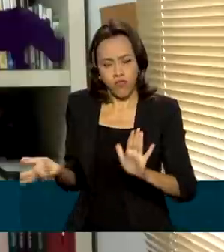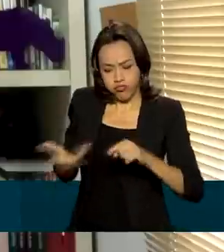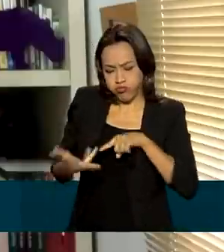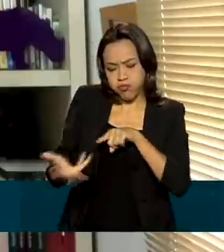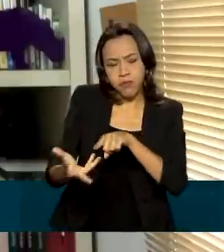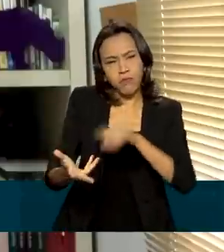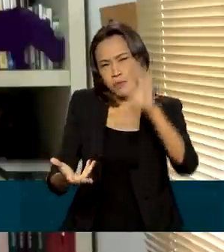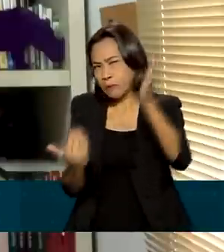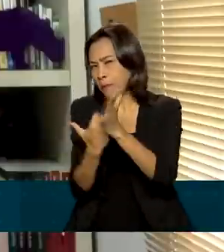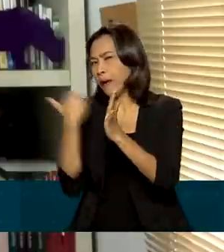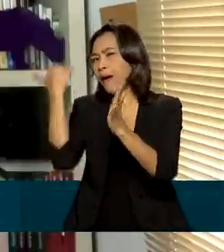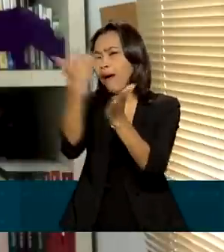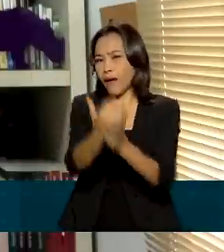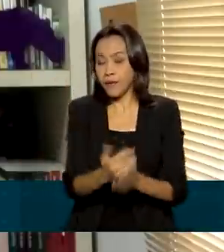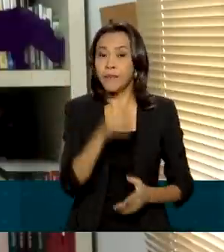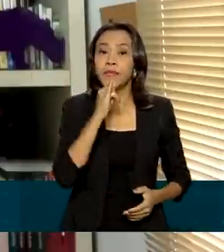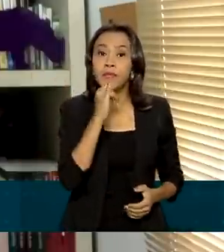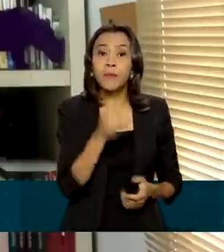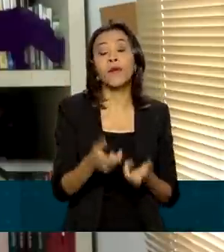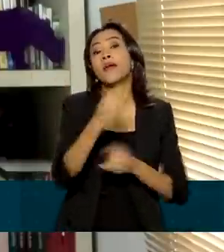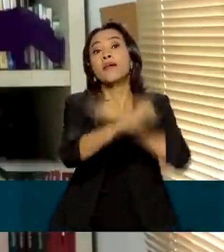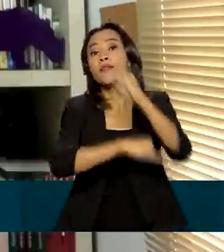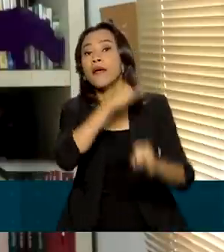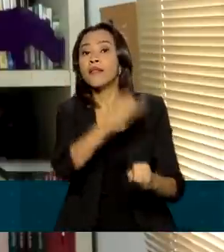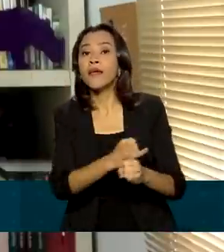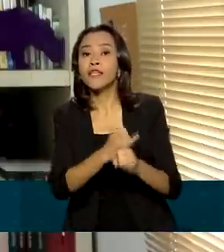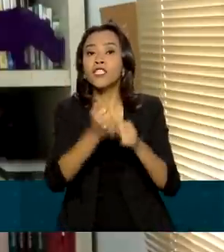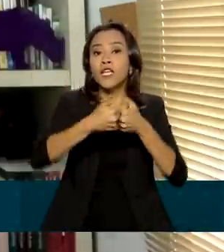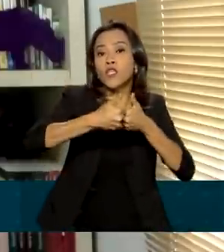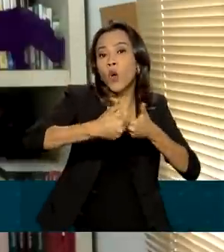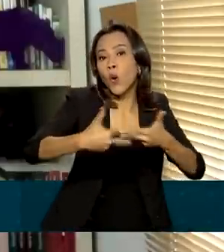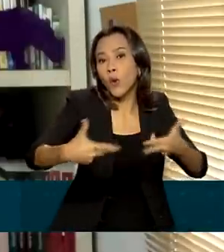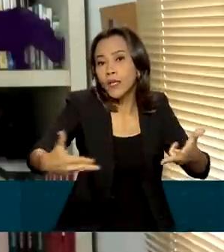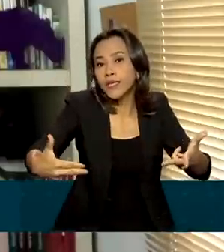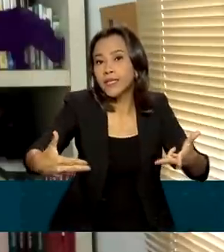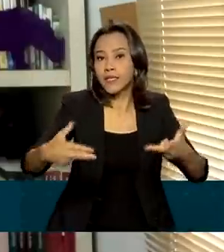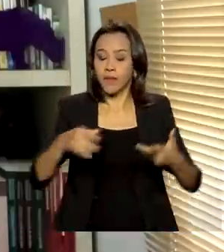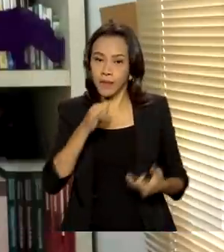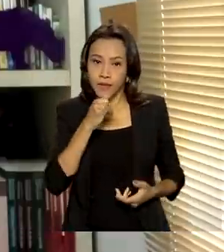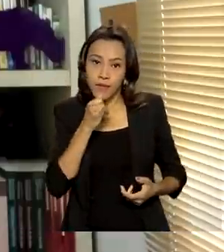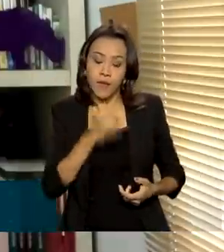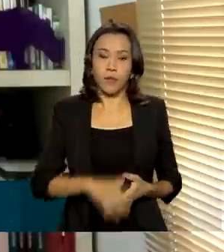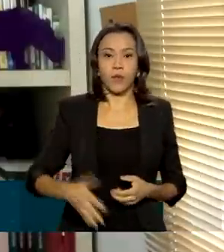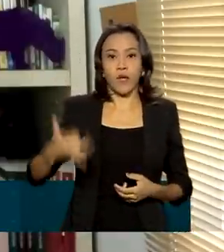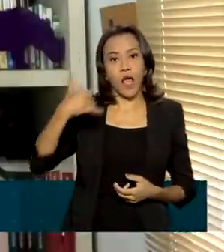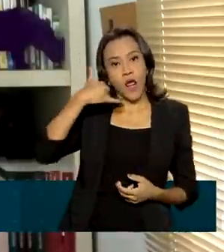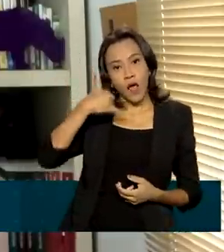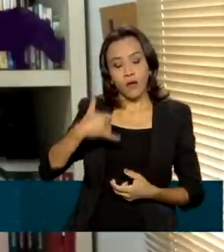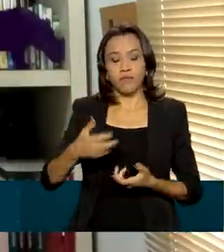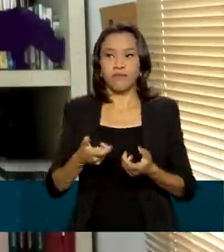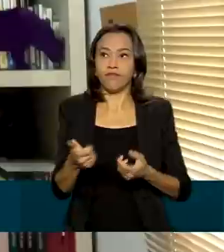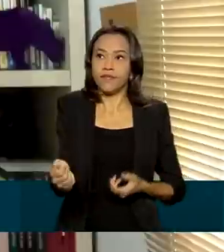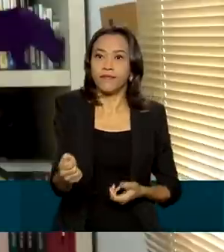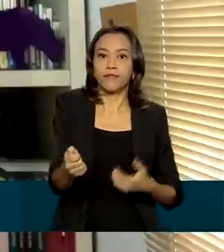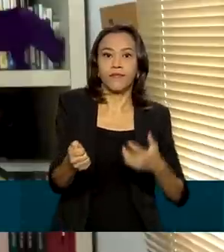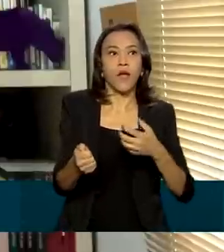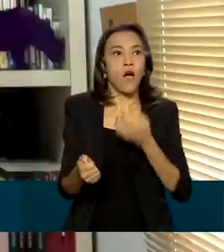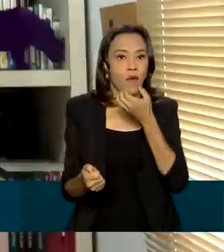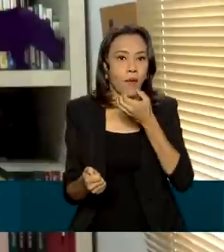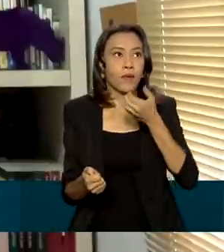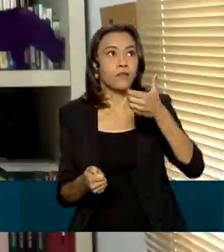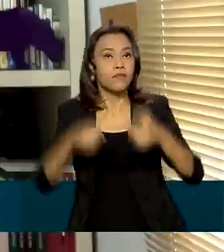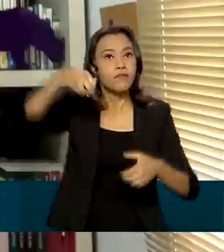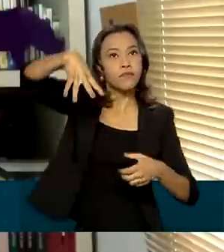A internet das coisas, como é chamada a rede que conecta dispositivos como relógios inteligentes e assistentes de voz,